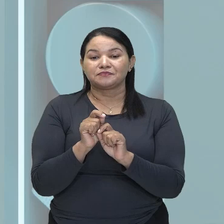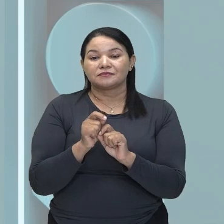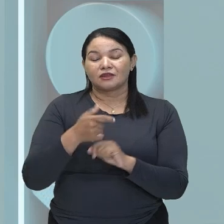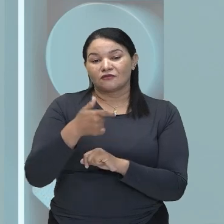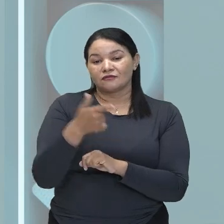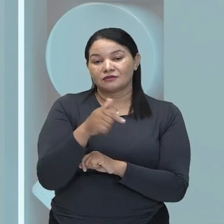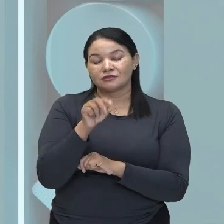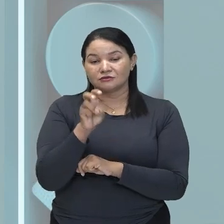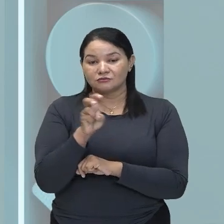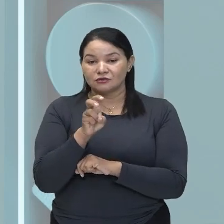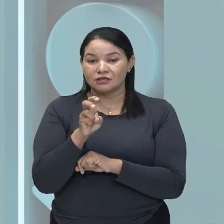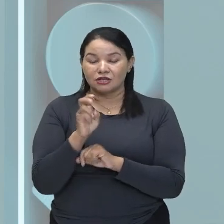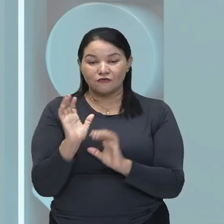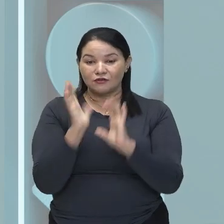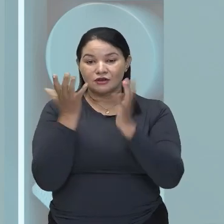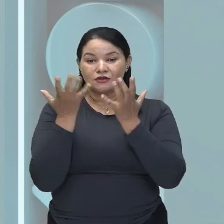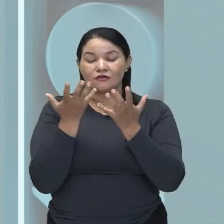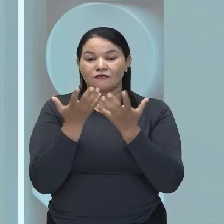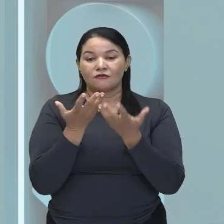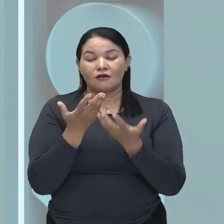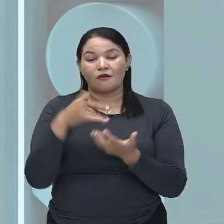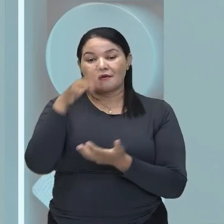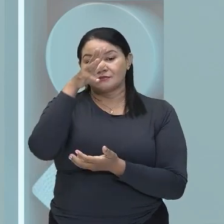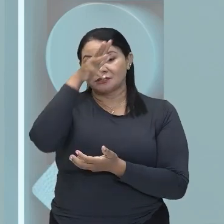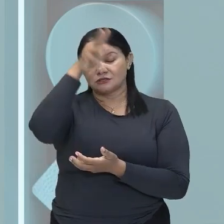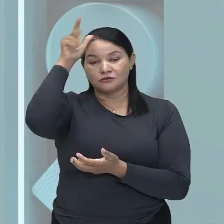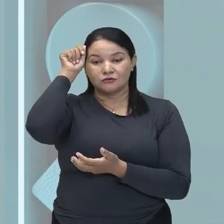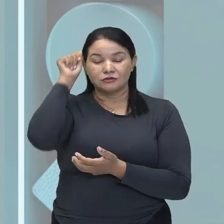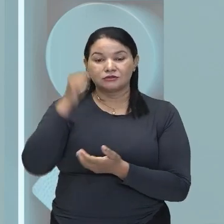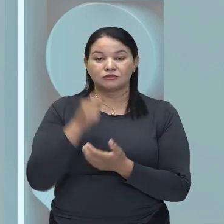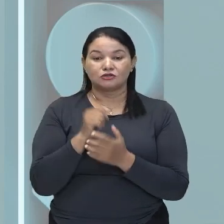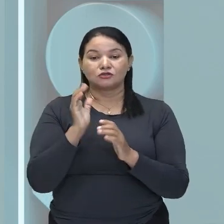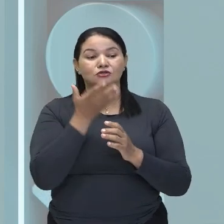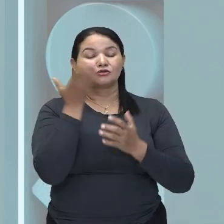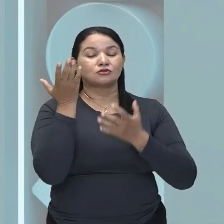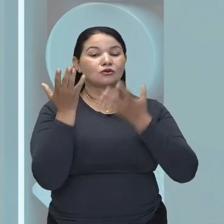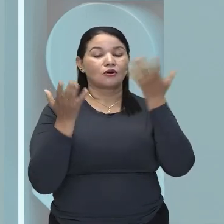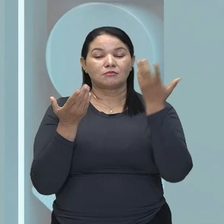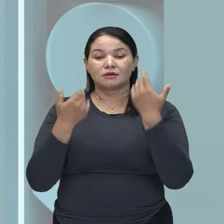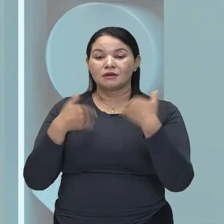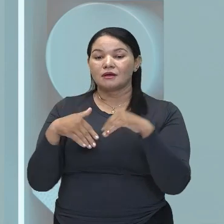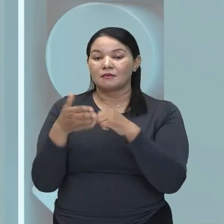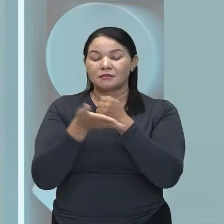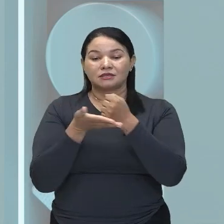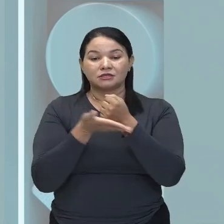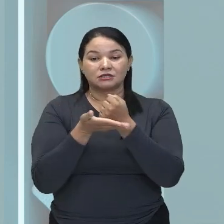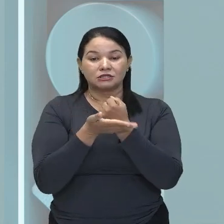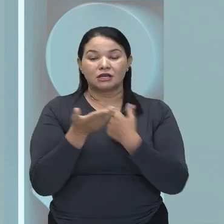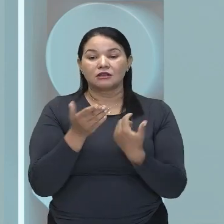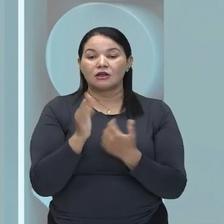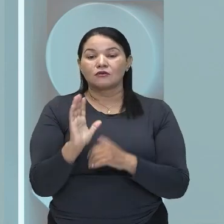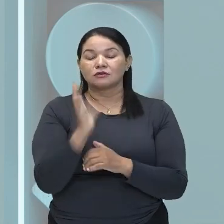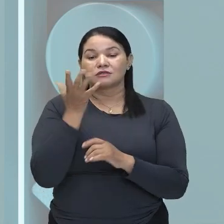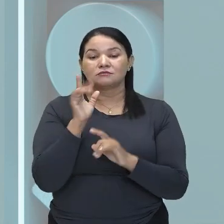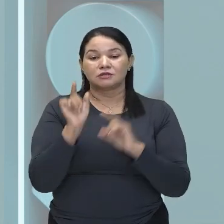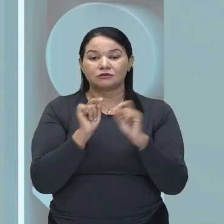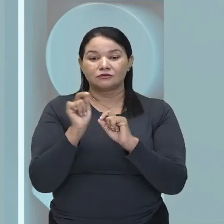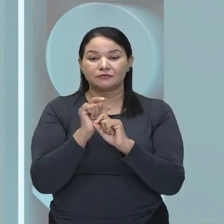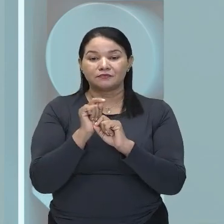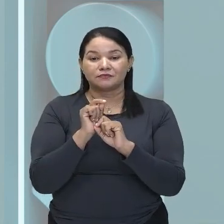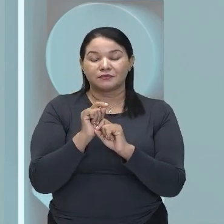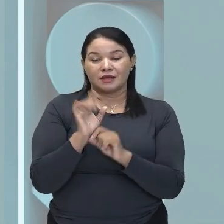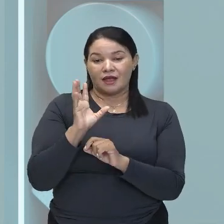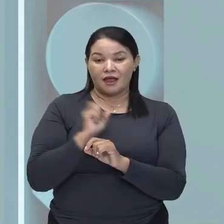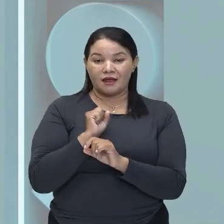Amazonas de Ópera, Baseada em Fatos. Narra a história do Triângulo